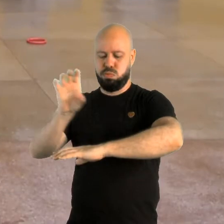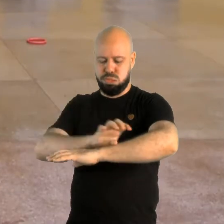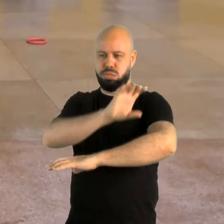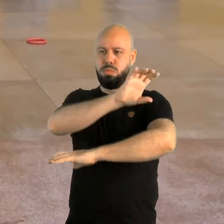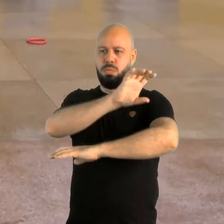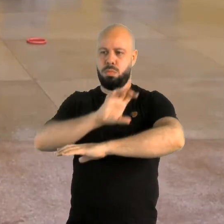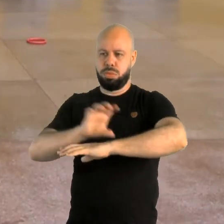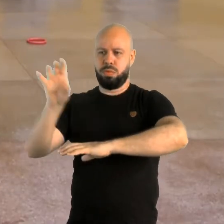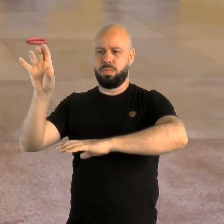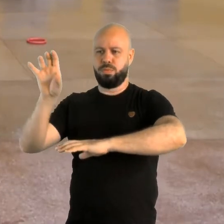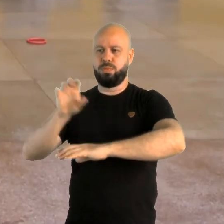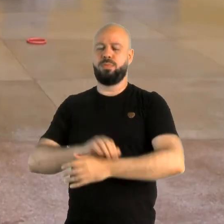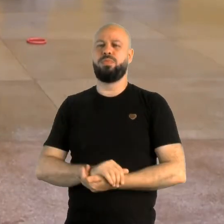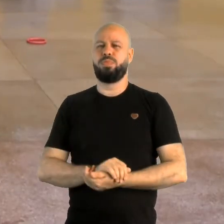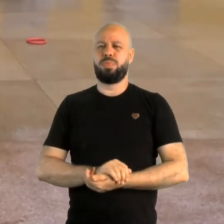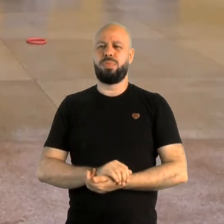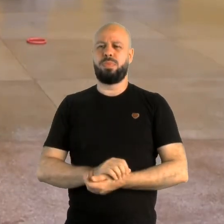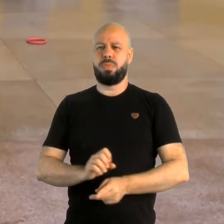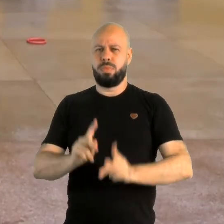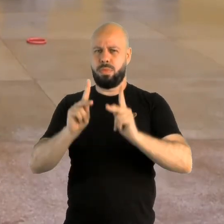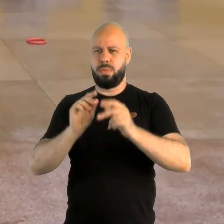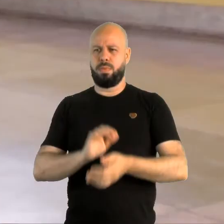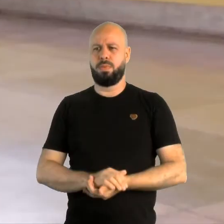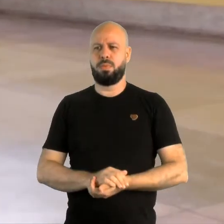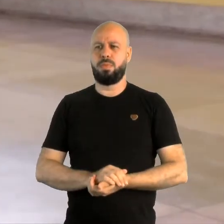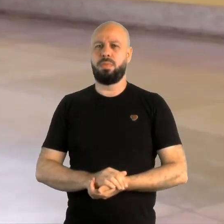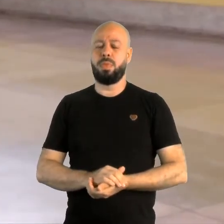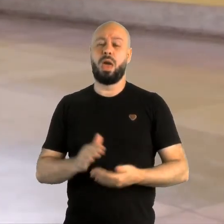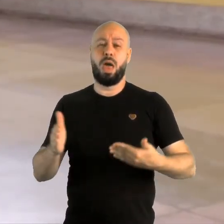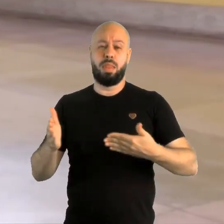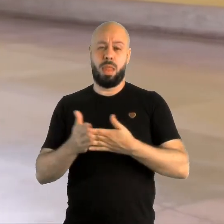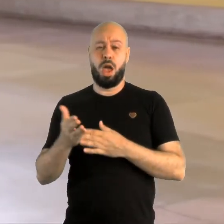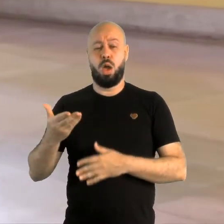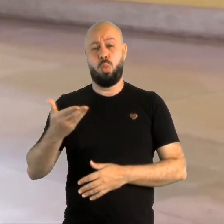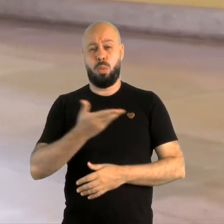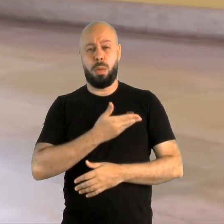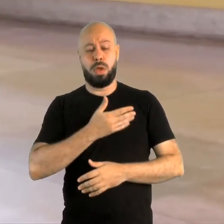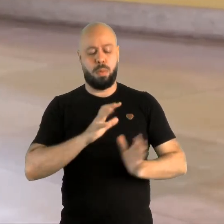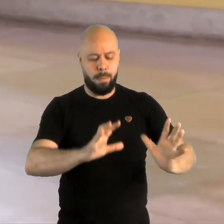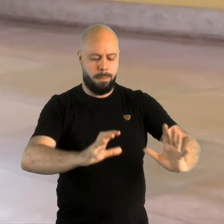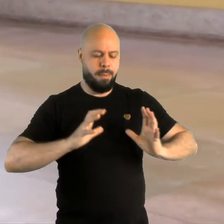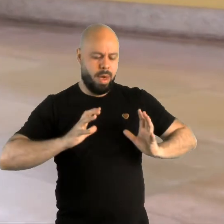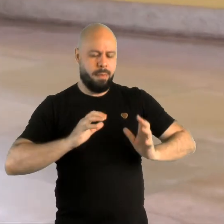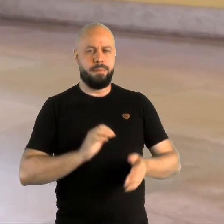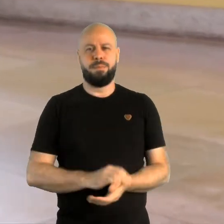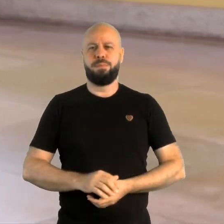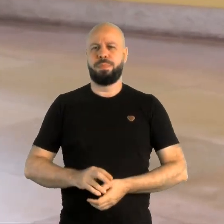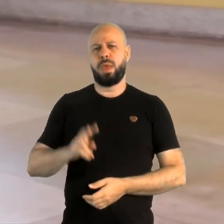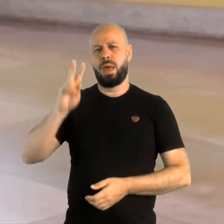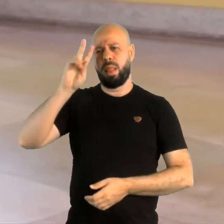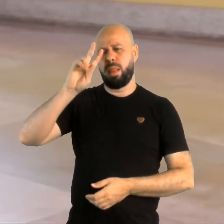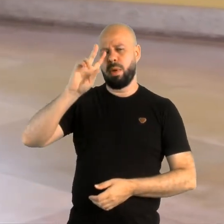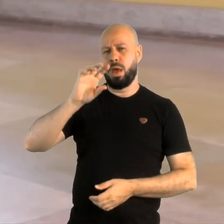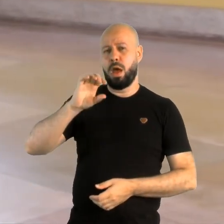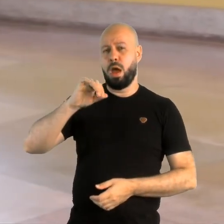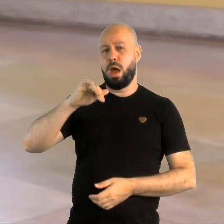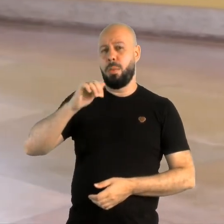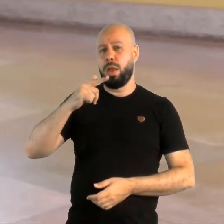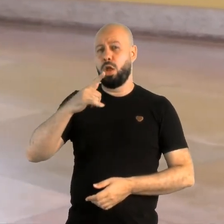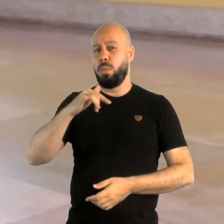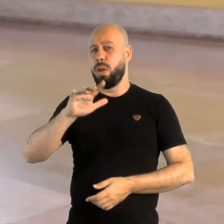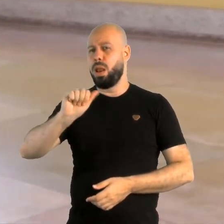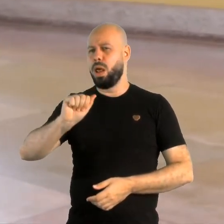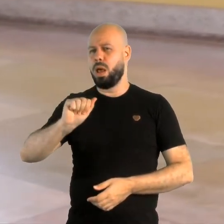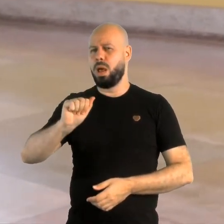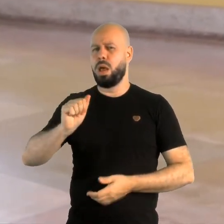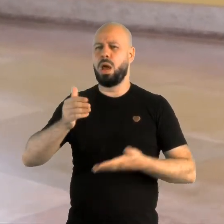picado, porque ele dá um pique no chão, vai até o seu colega. Ok? Então, lembra da manopra que eu fiz na primeira aula? Vamos